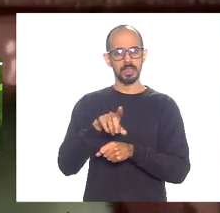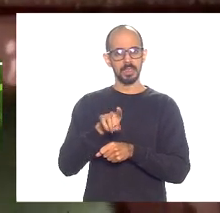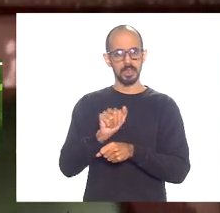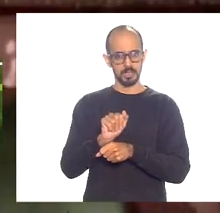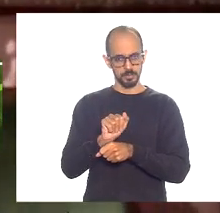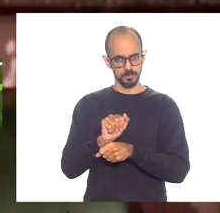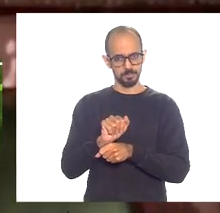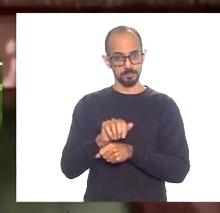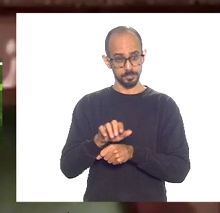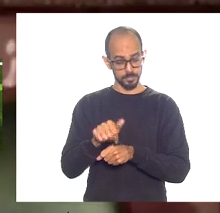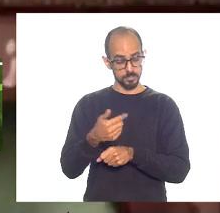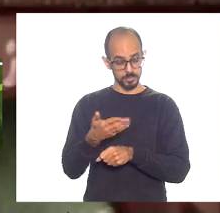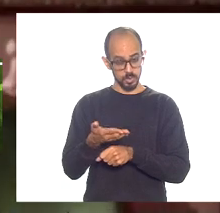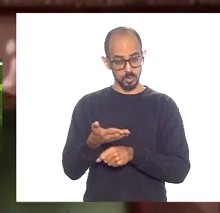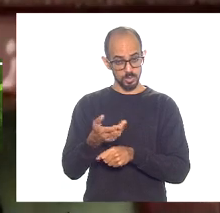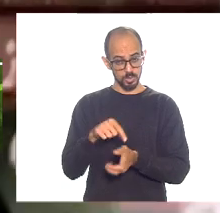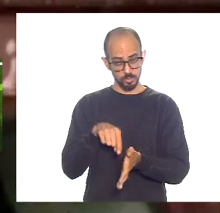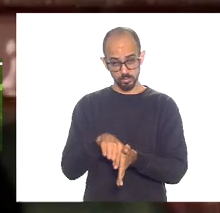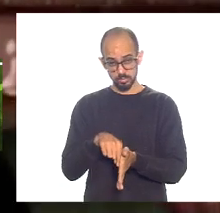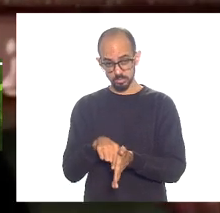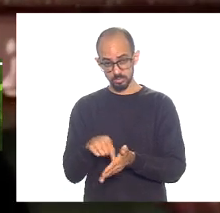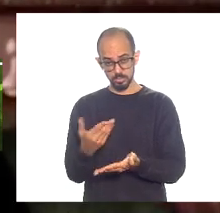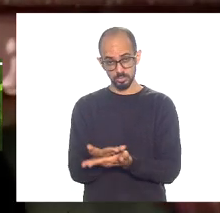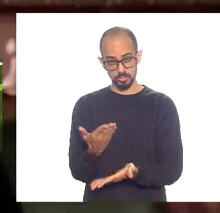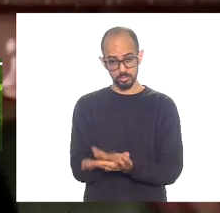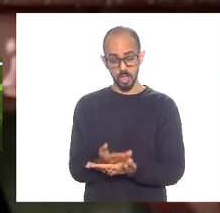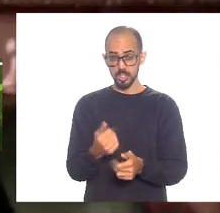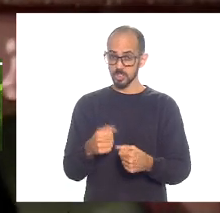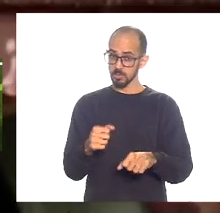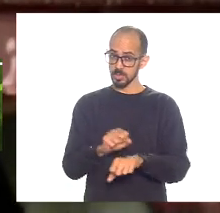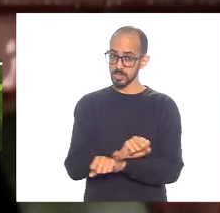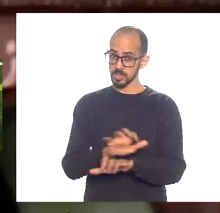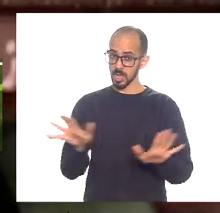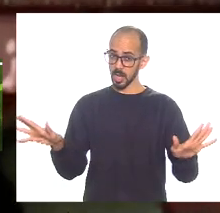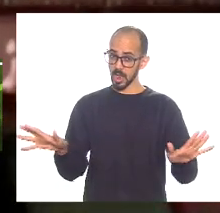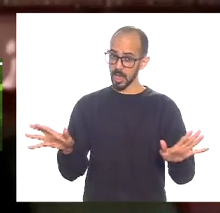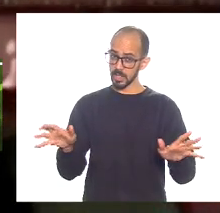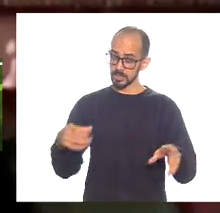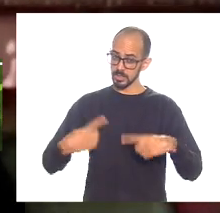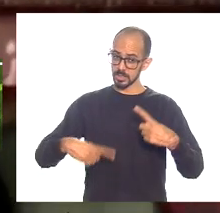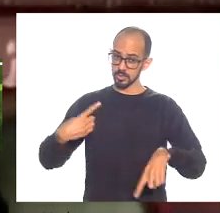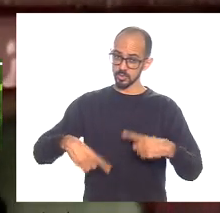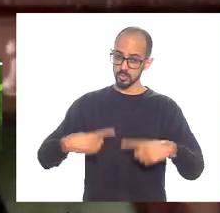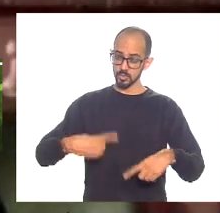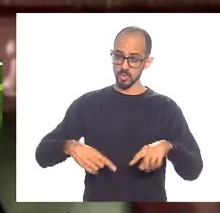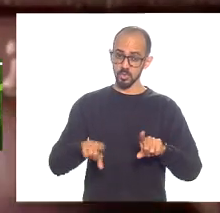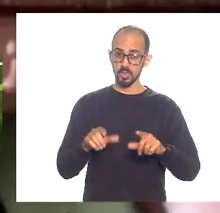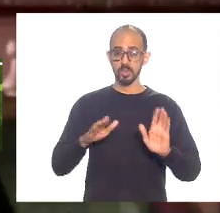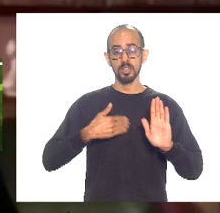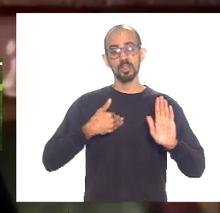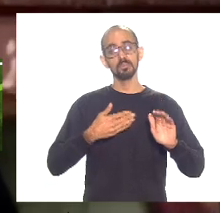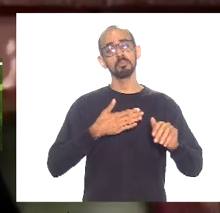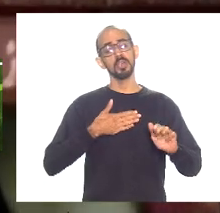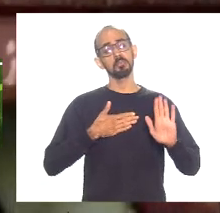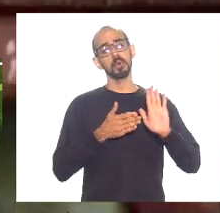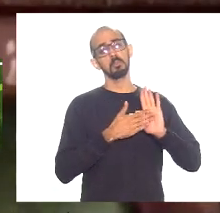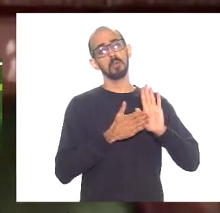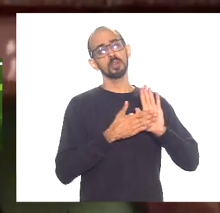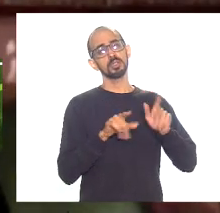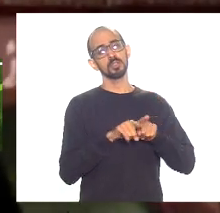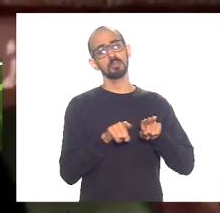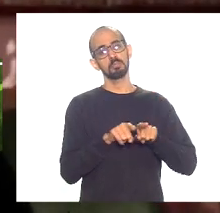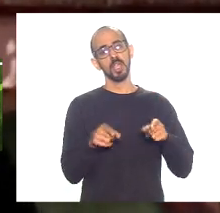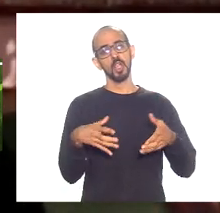nesse sentido então acho que a gente precisa ampliar essa discussão eu proporia inclusive presidente um colégio de líderes mais